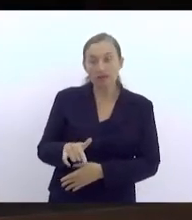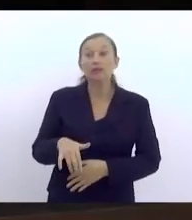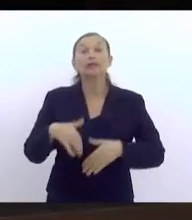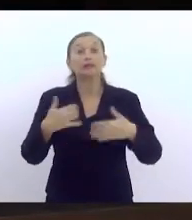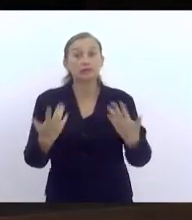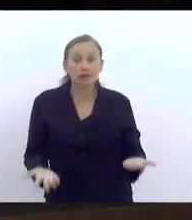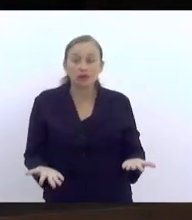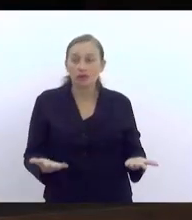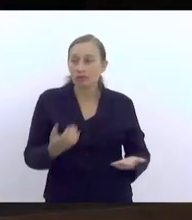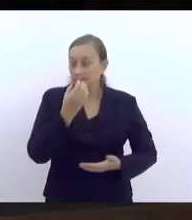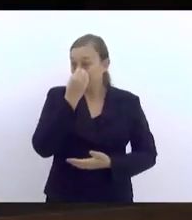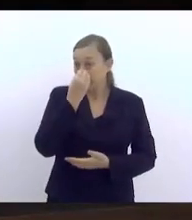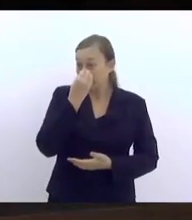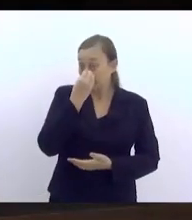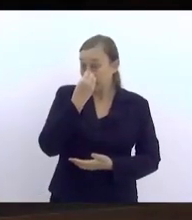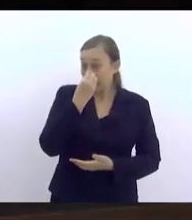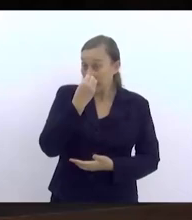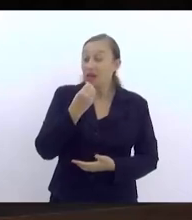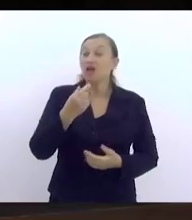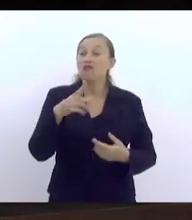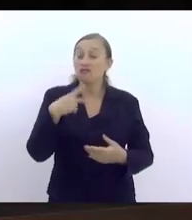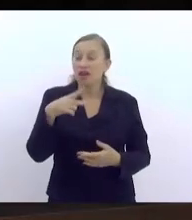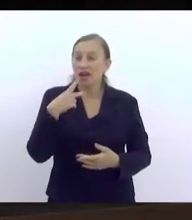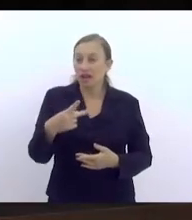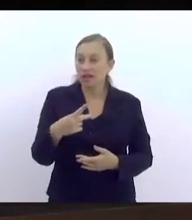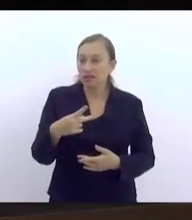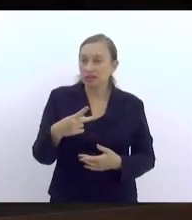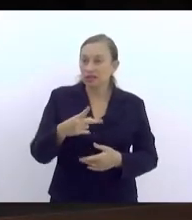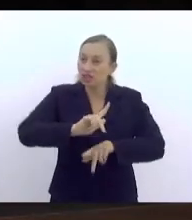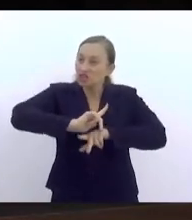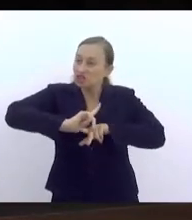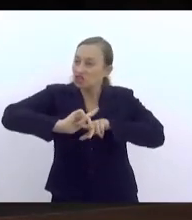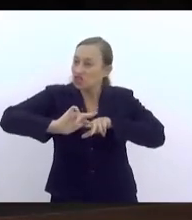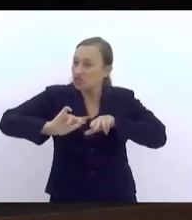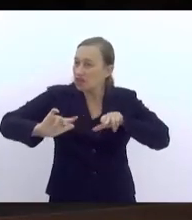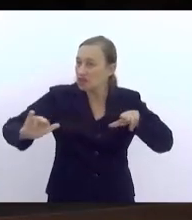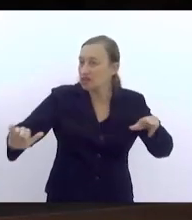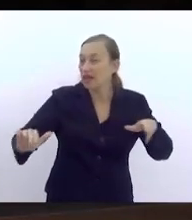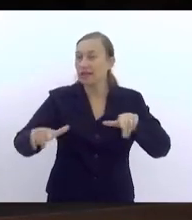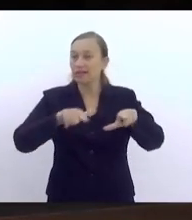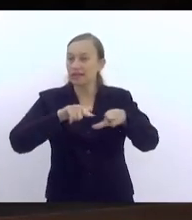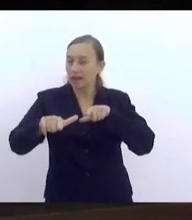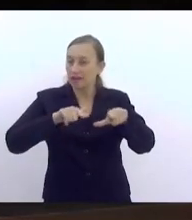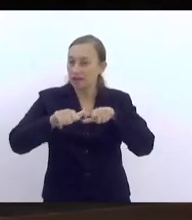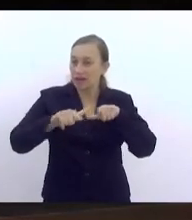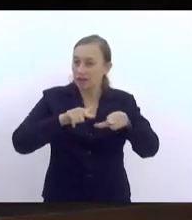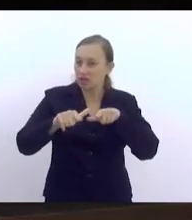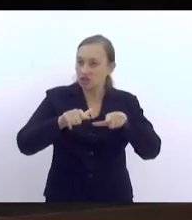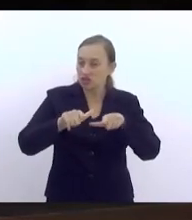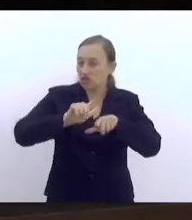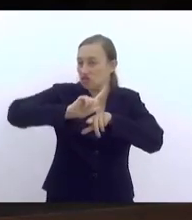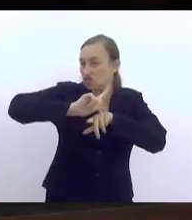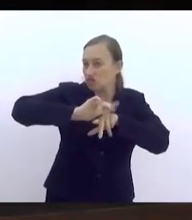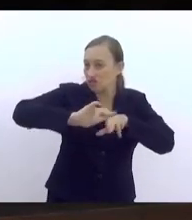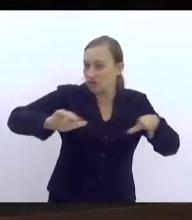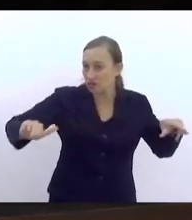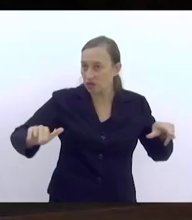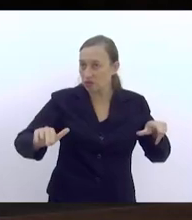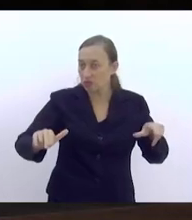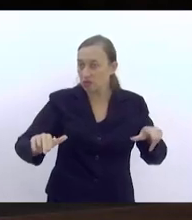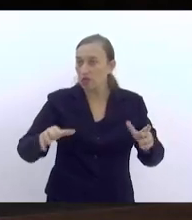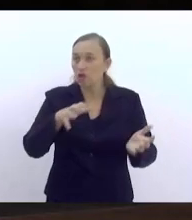E também fala da pluralidade. trabalhar com diversidade, com o